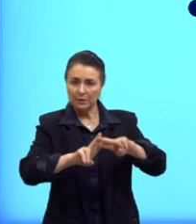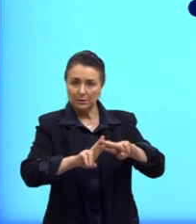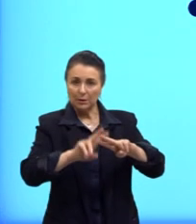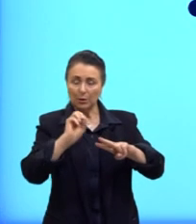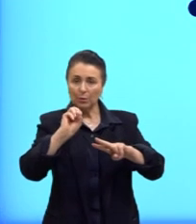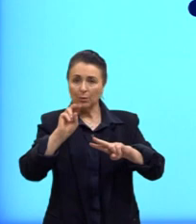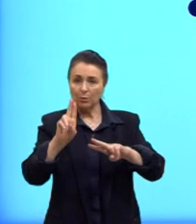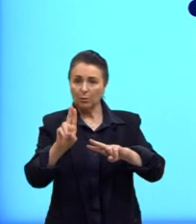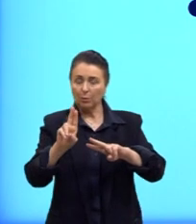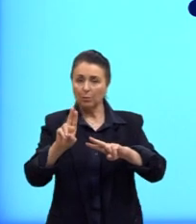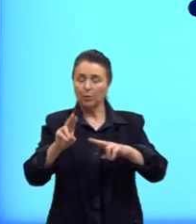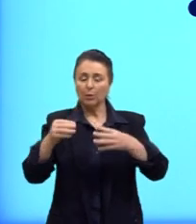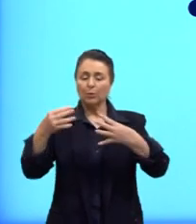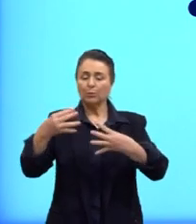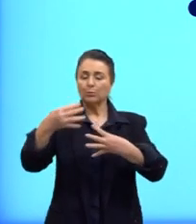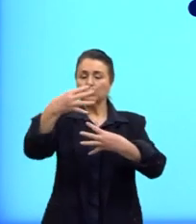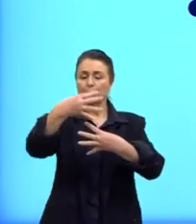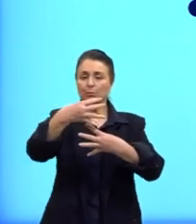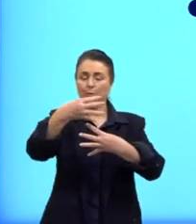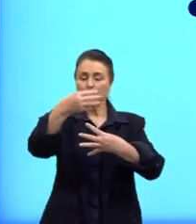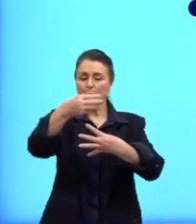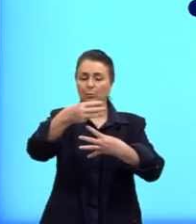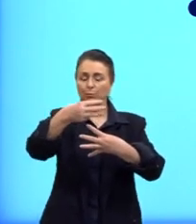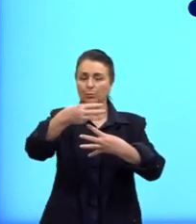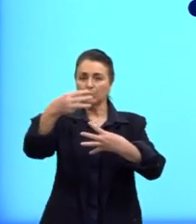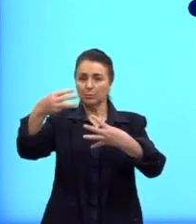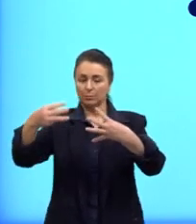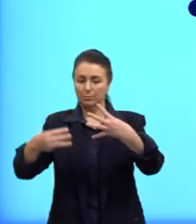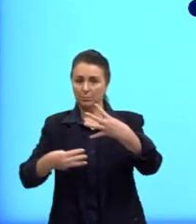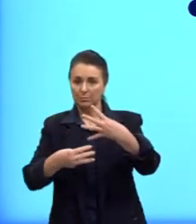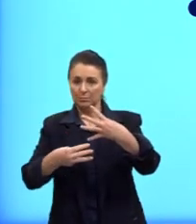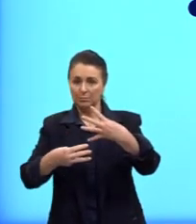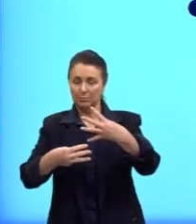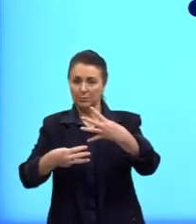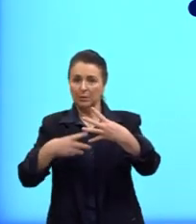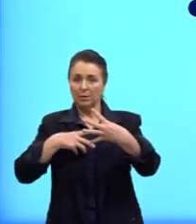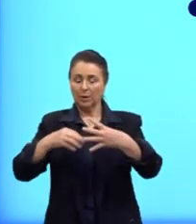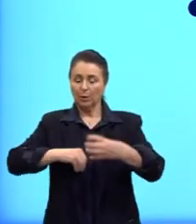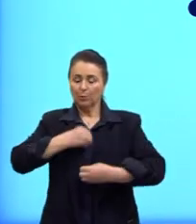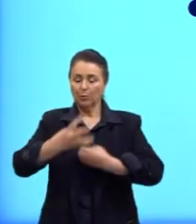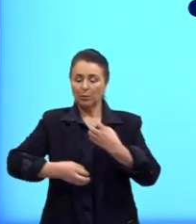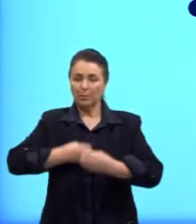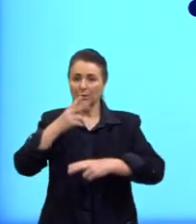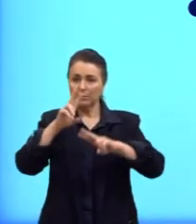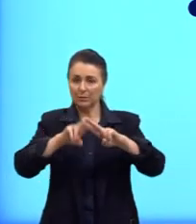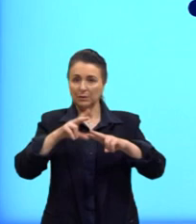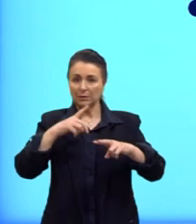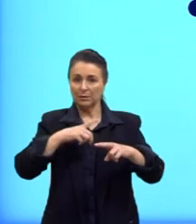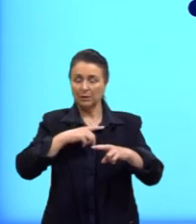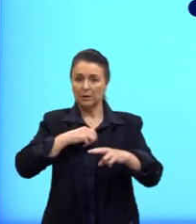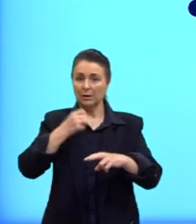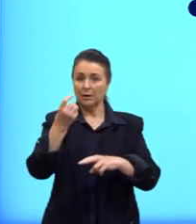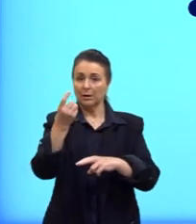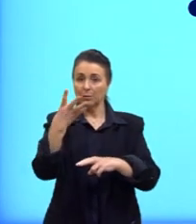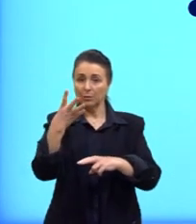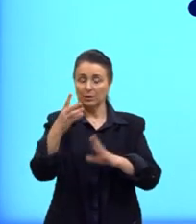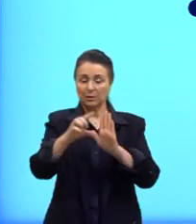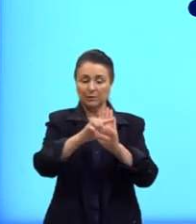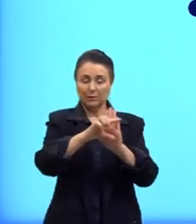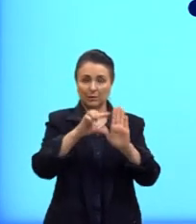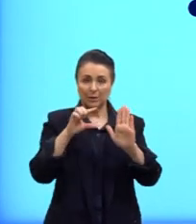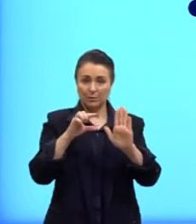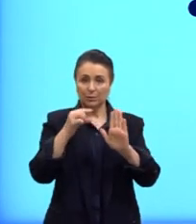ou seja, sonetos. O que é um soneto? É uma composição, um poema fixo, onde a gente tem 14 versos,